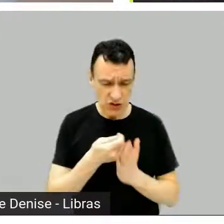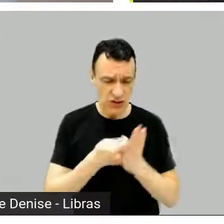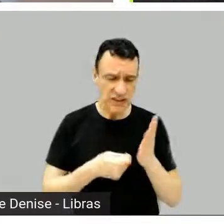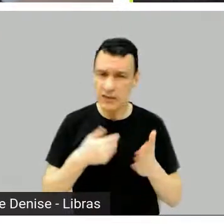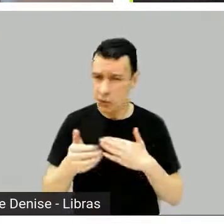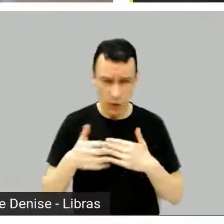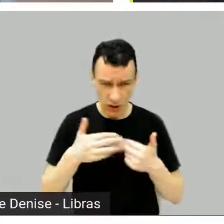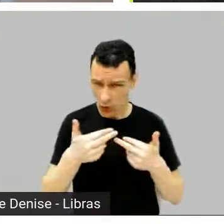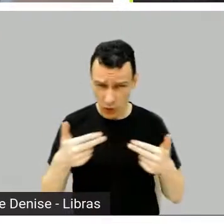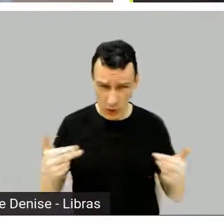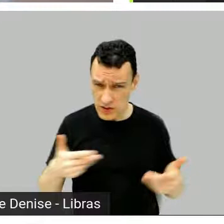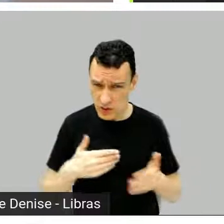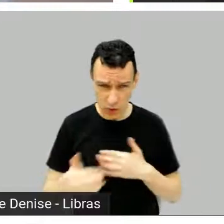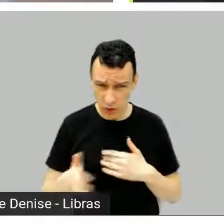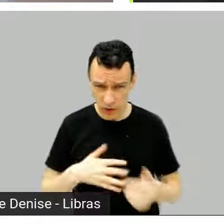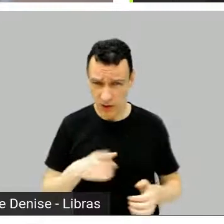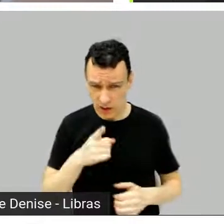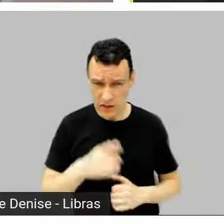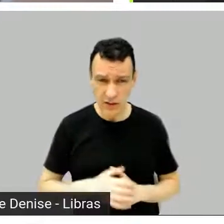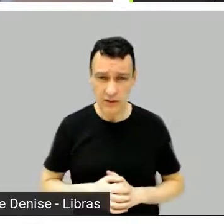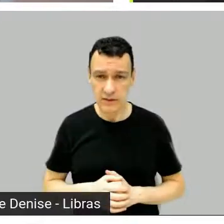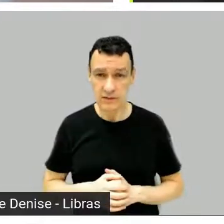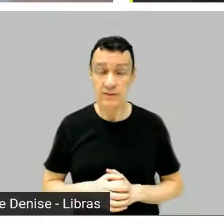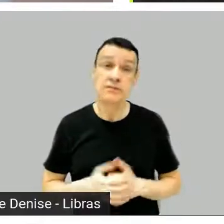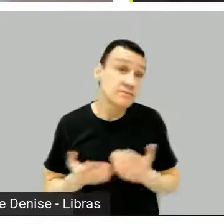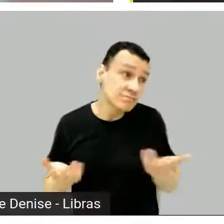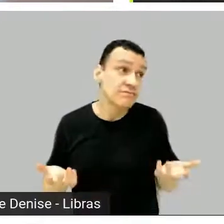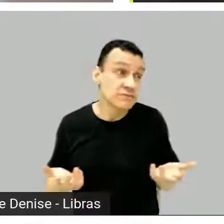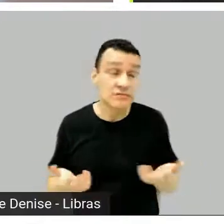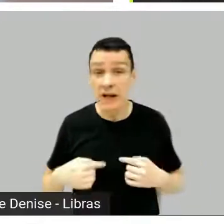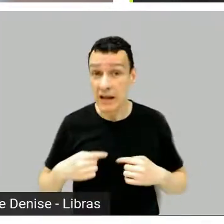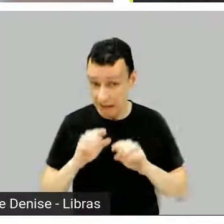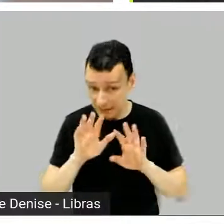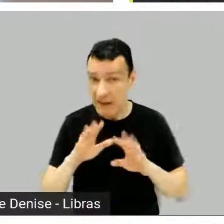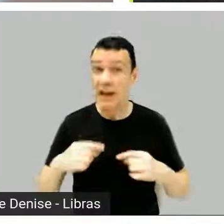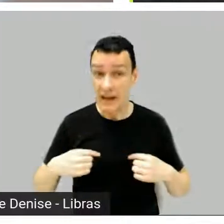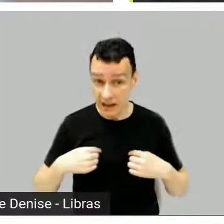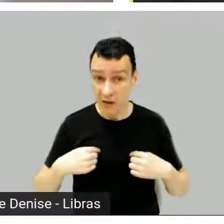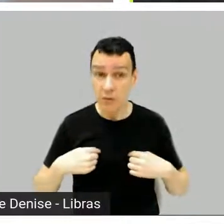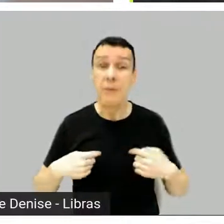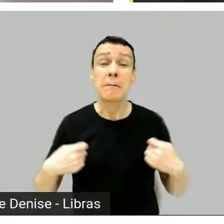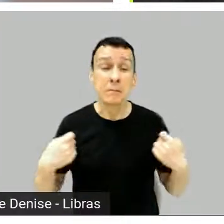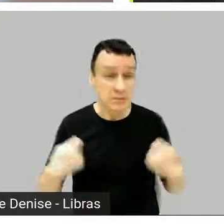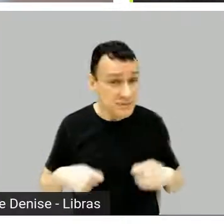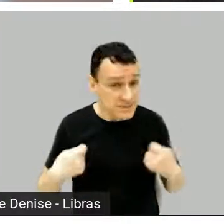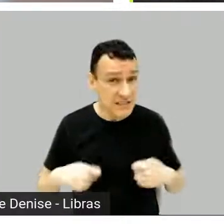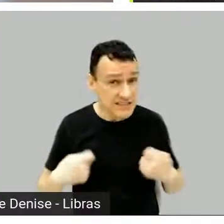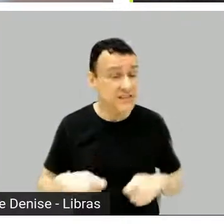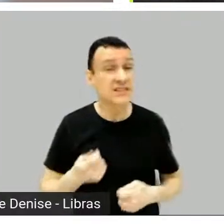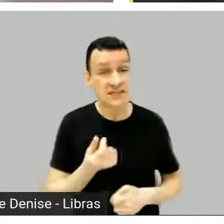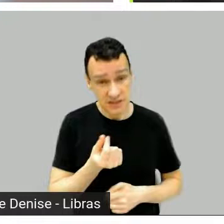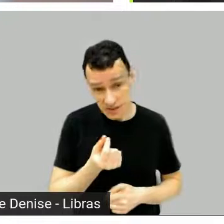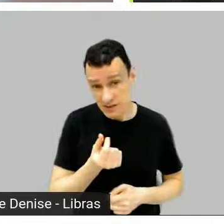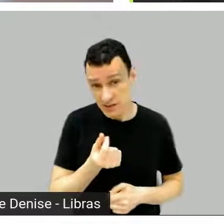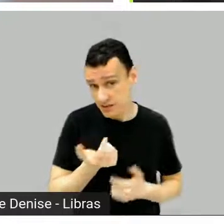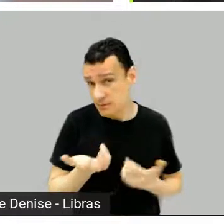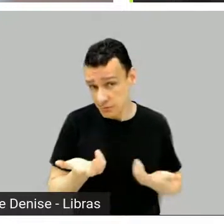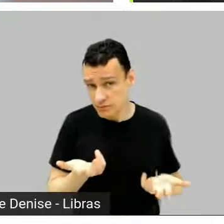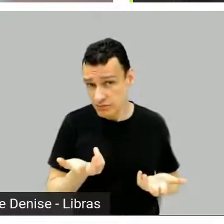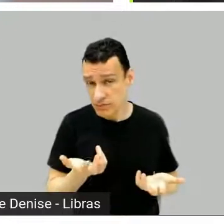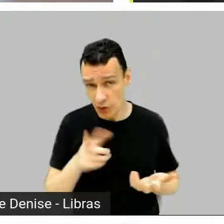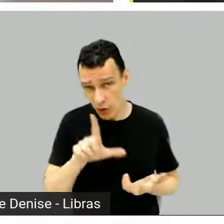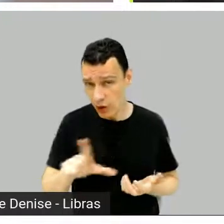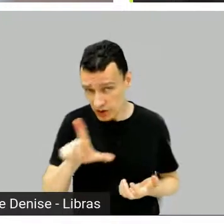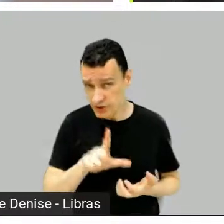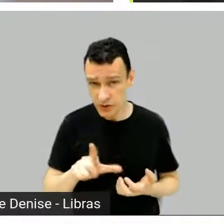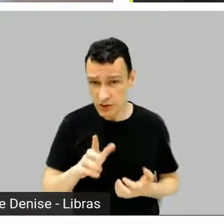precisar de dinheiro, como todo mundo, eu faço isso. Na verdade, eu sempre estou escrevendo alguma coisa